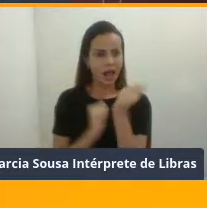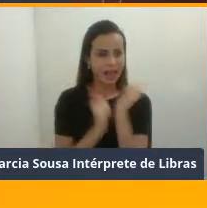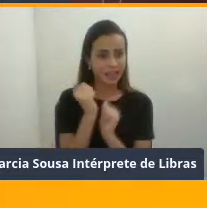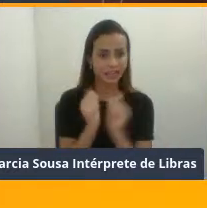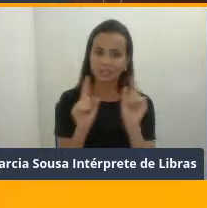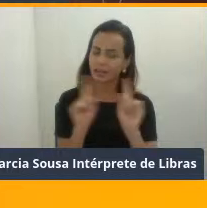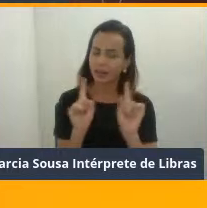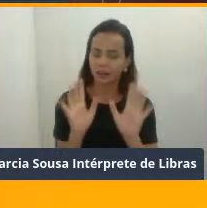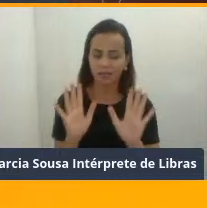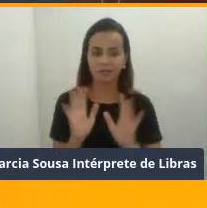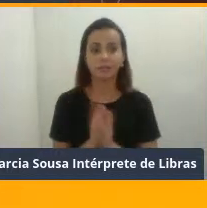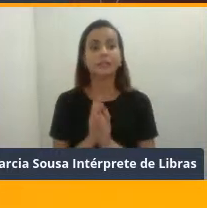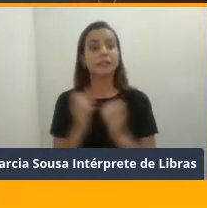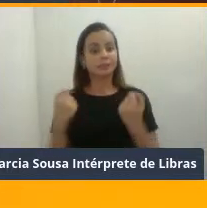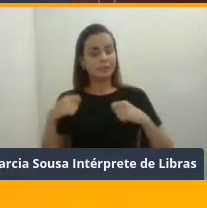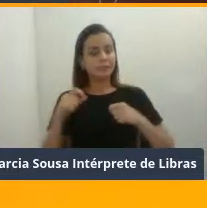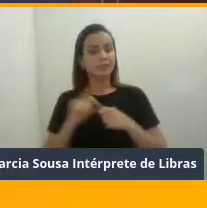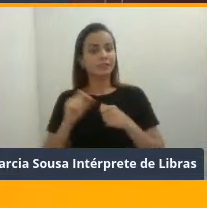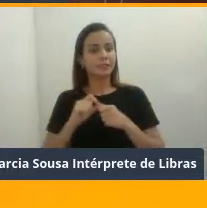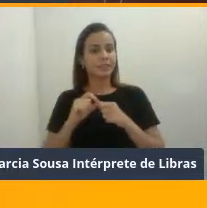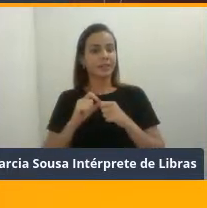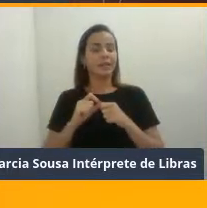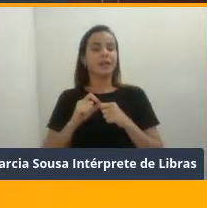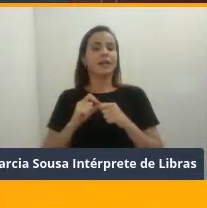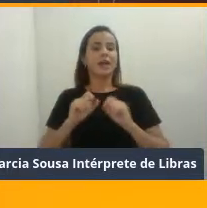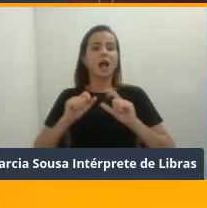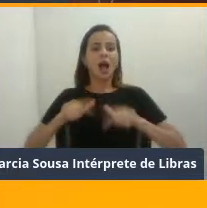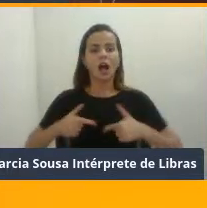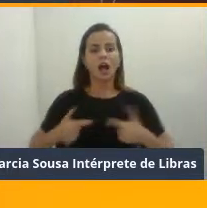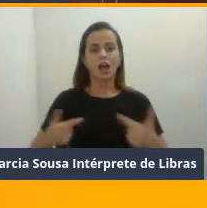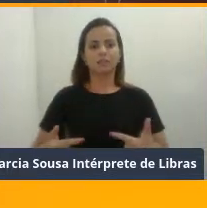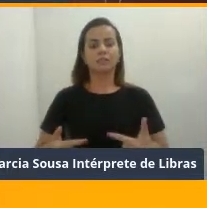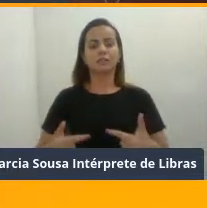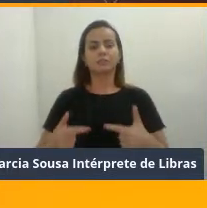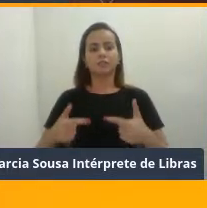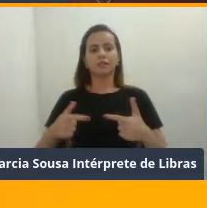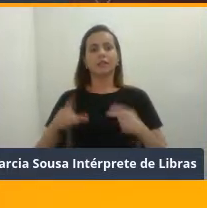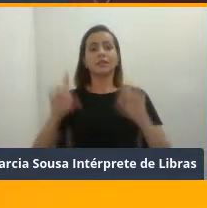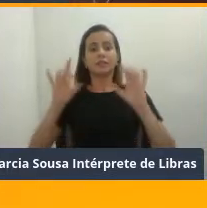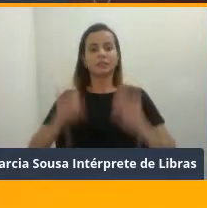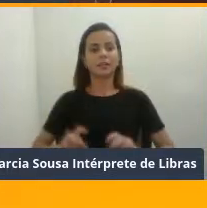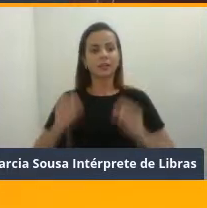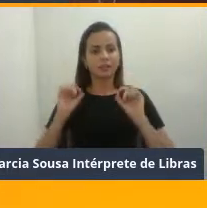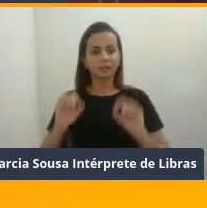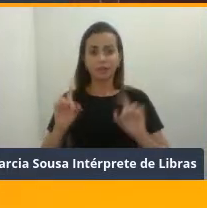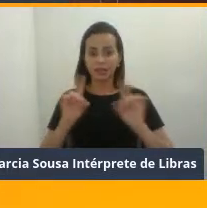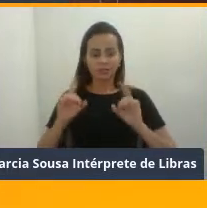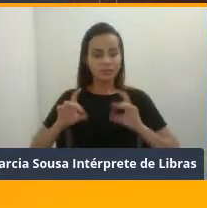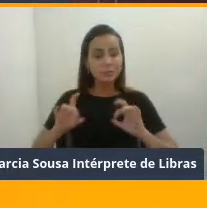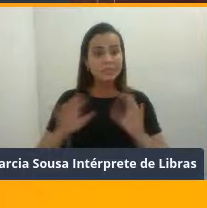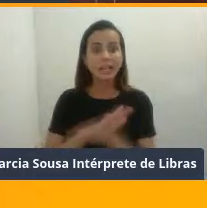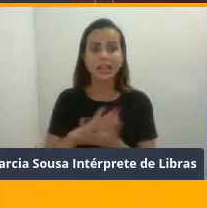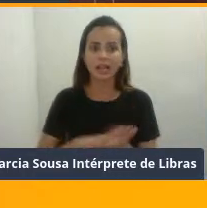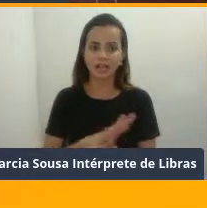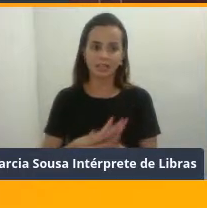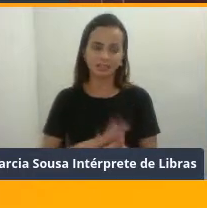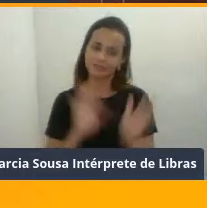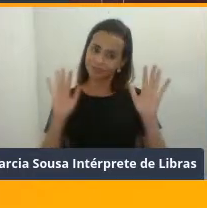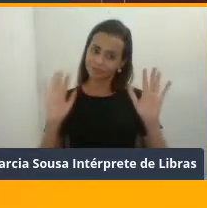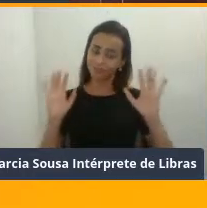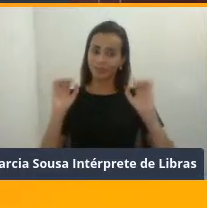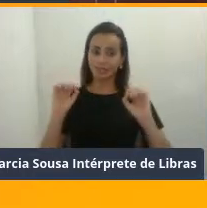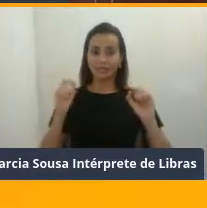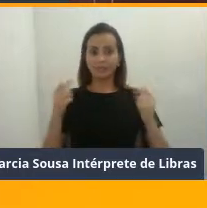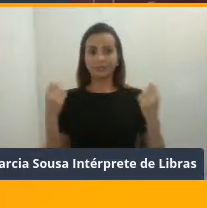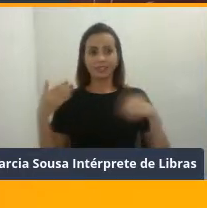alunos para qualquer contingência física. Em suma, nossa especialidade é não se especializar, certo? Então, quando você entra numa